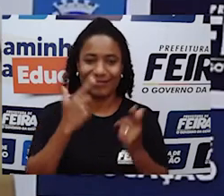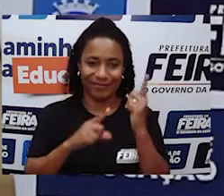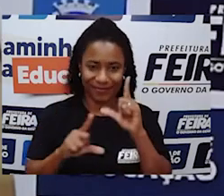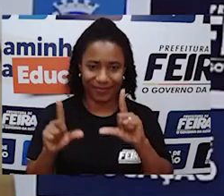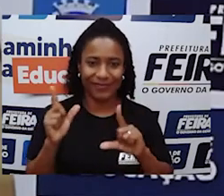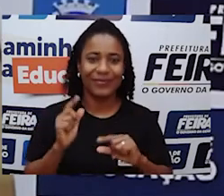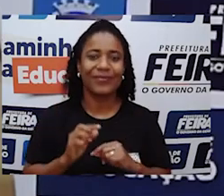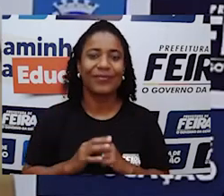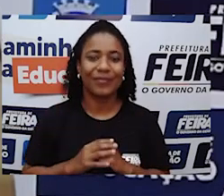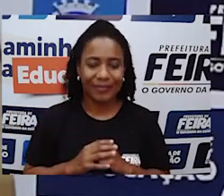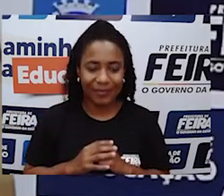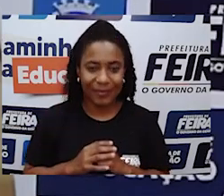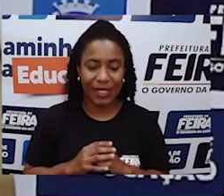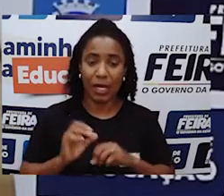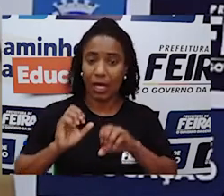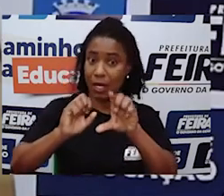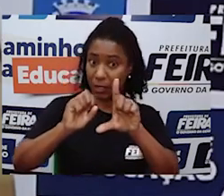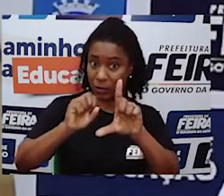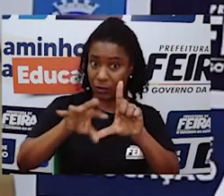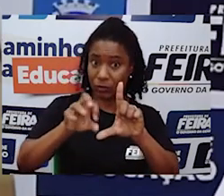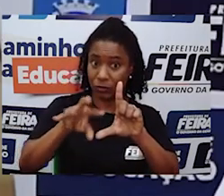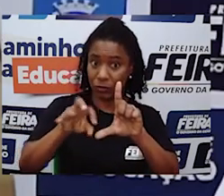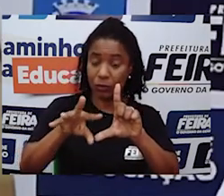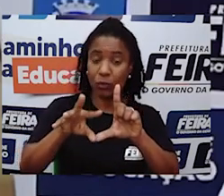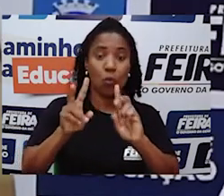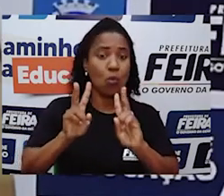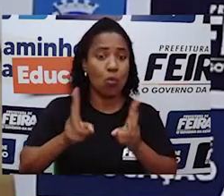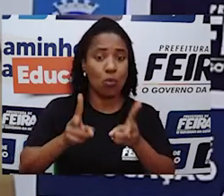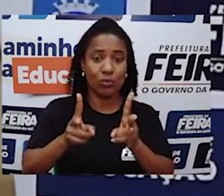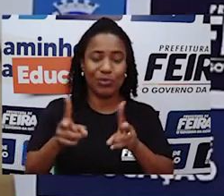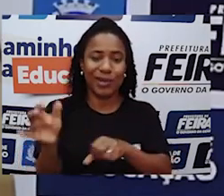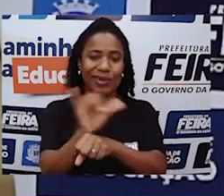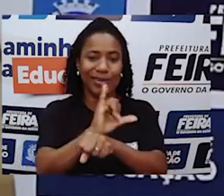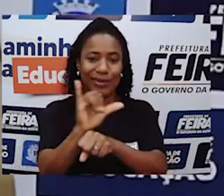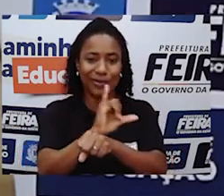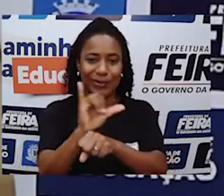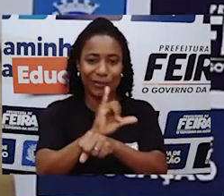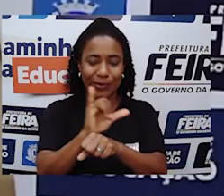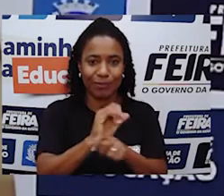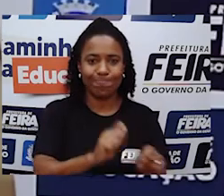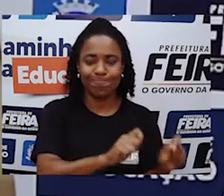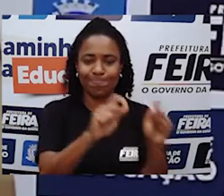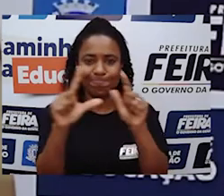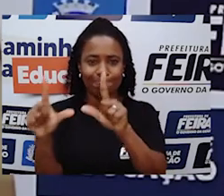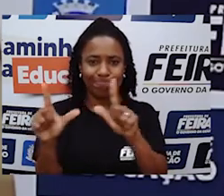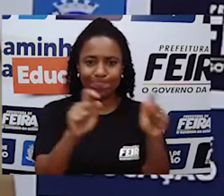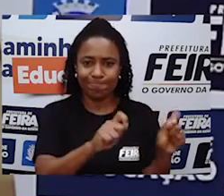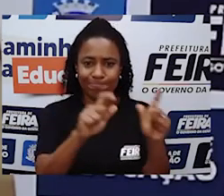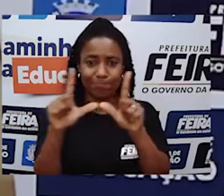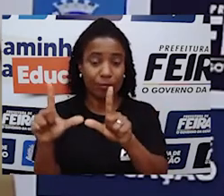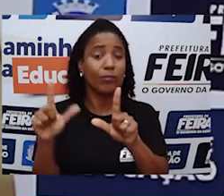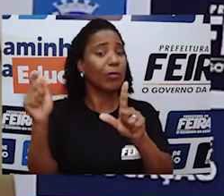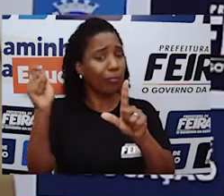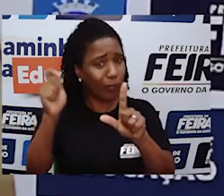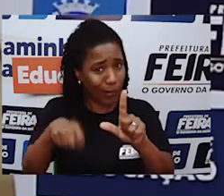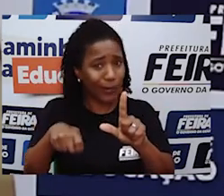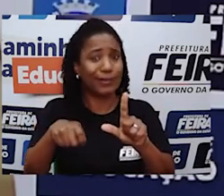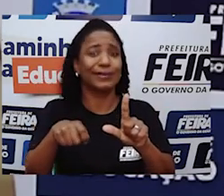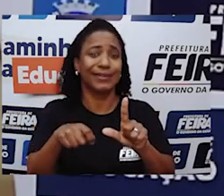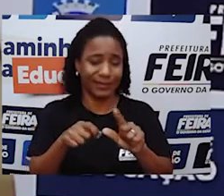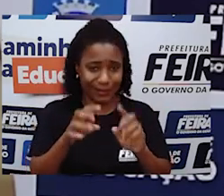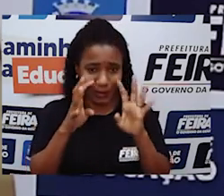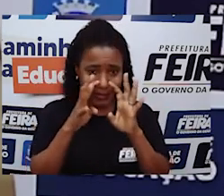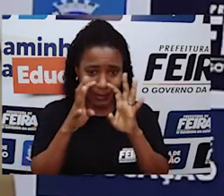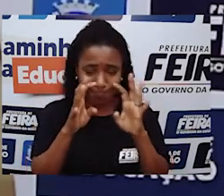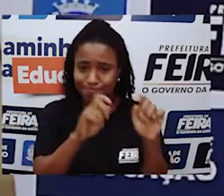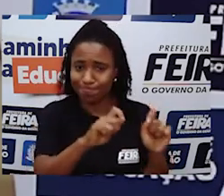ficam disponíveis no YouTube para que você possa assisti-las mais de uma vez. É claro que